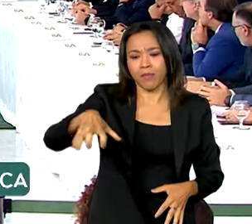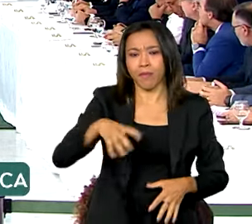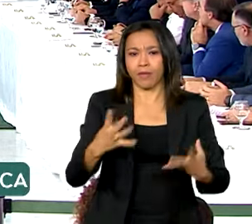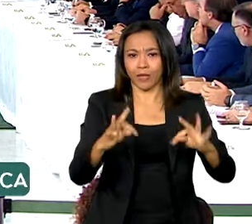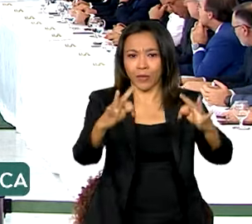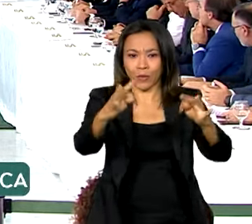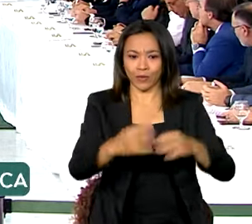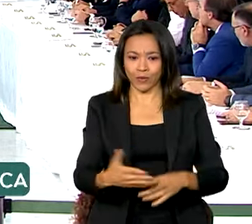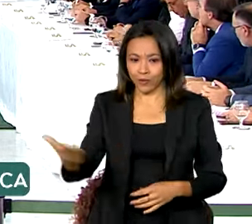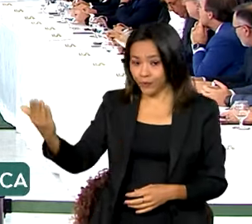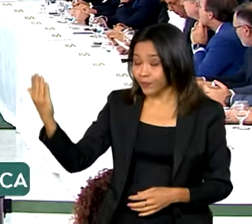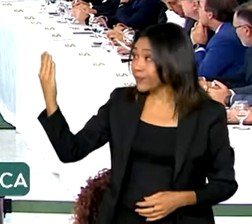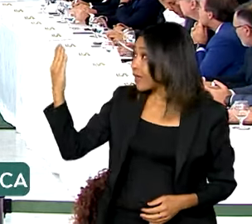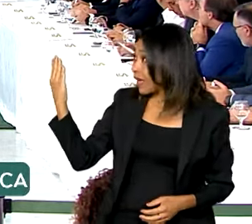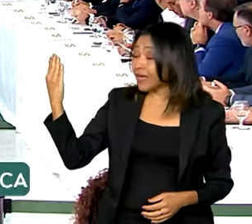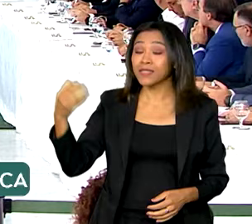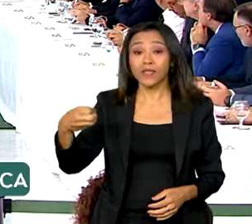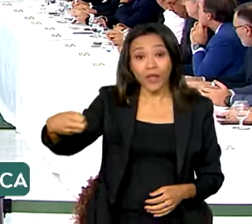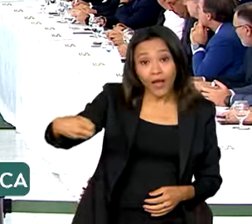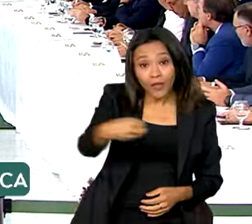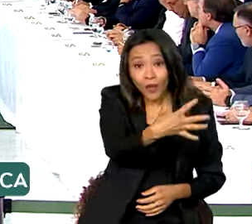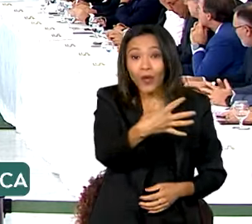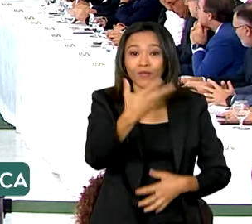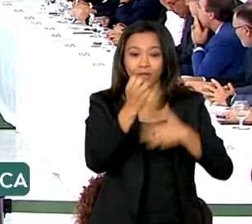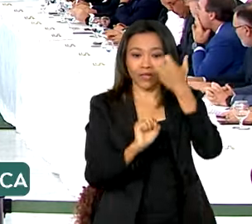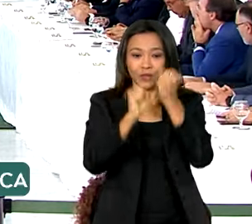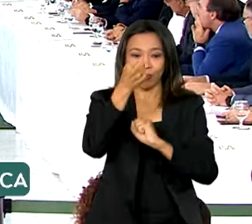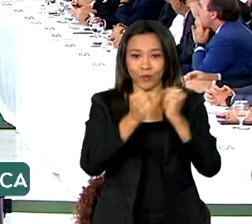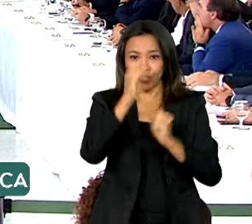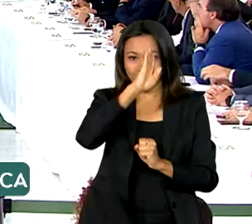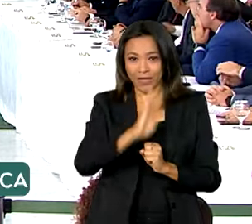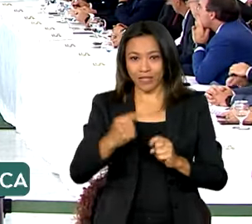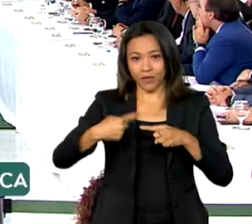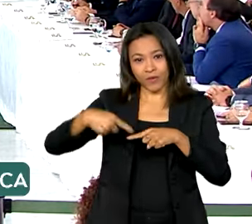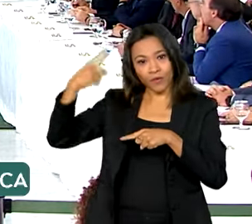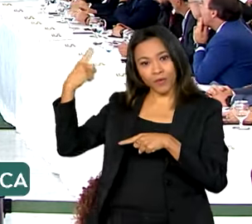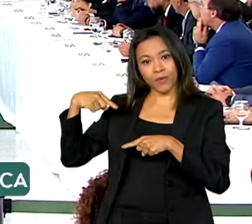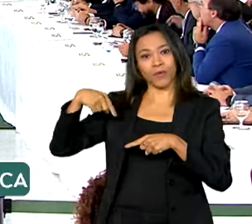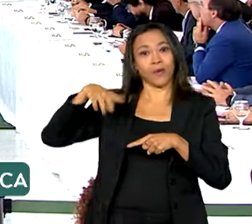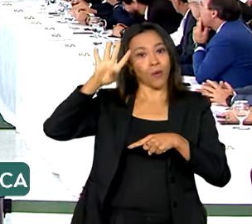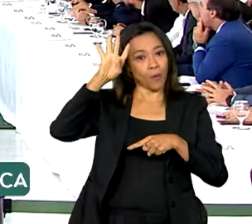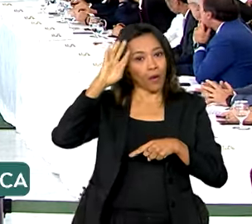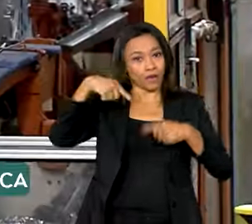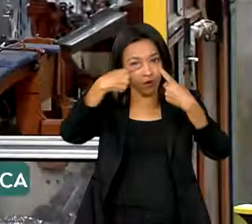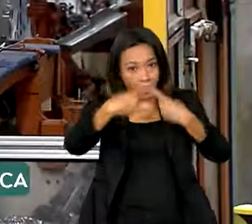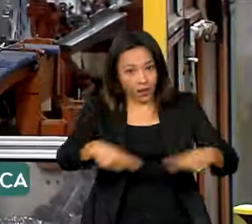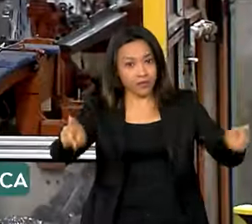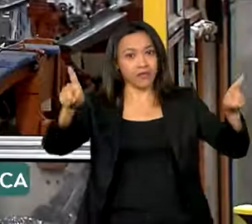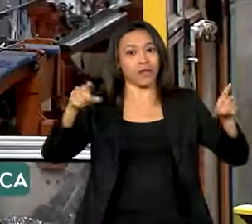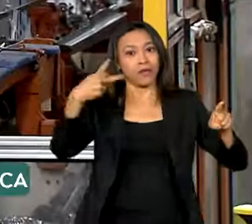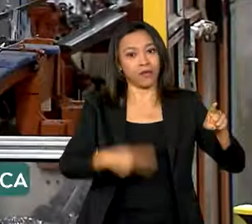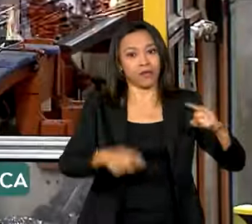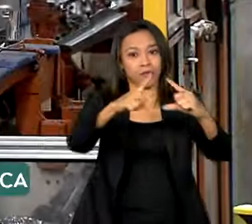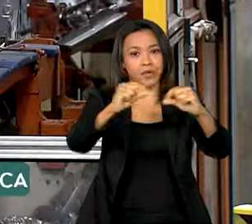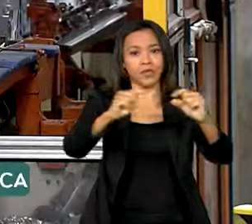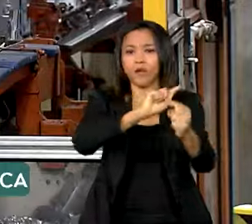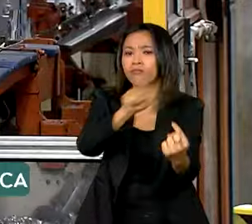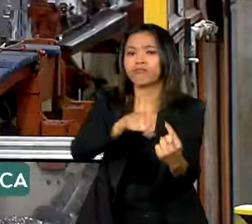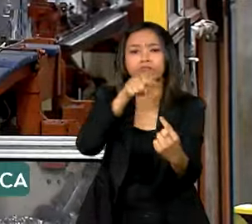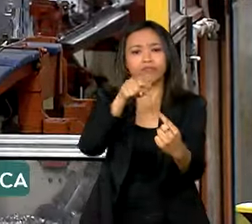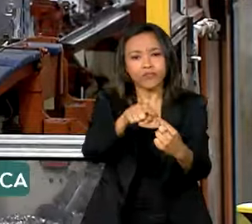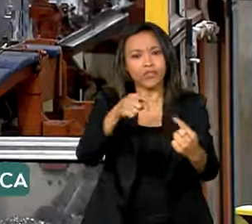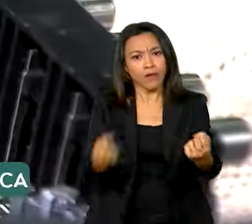A missão 4 da nova indústria Brasil foi lançada nesta quarta-feira em Brasília, com o objetivo de